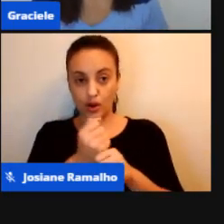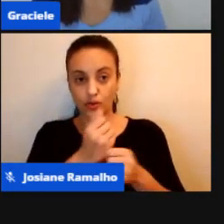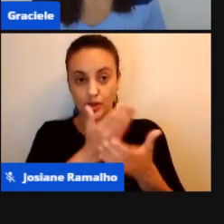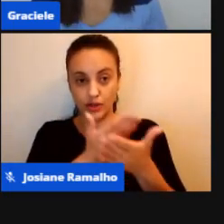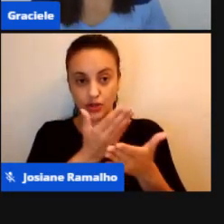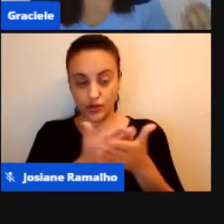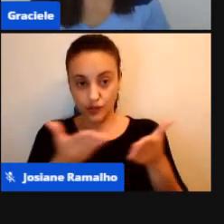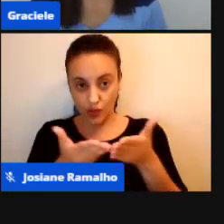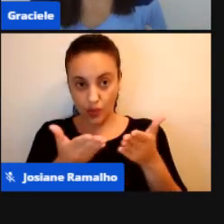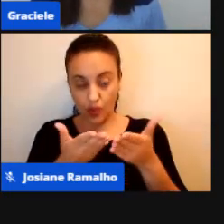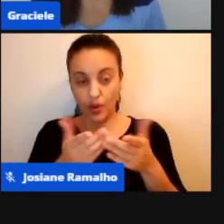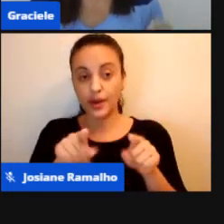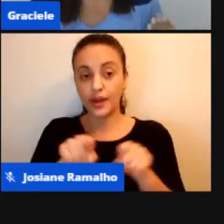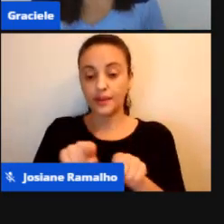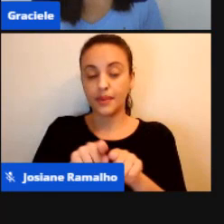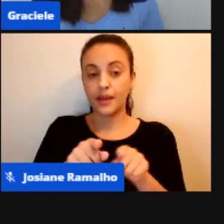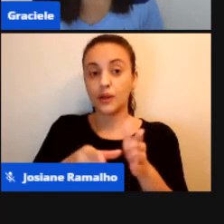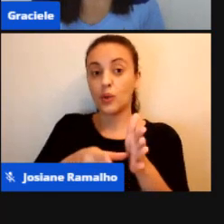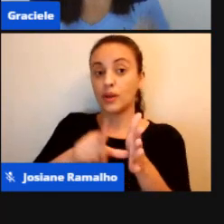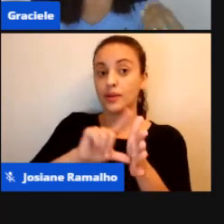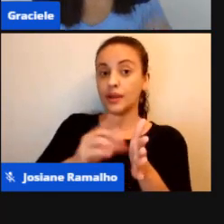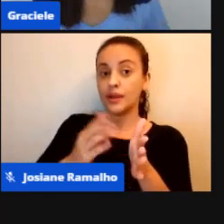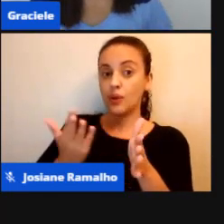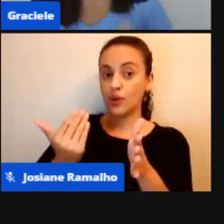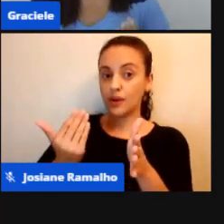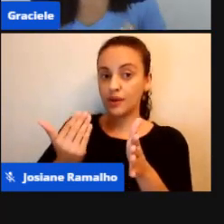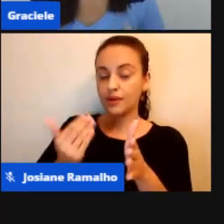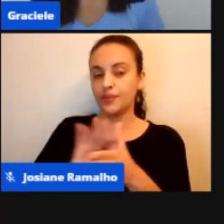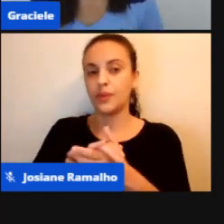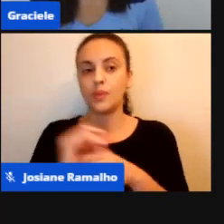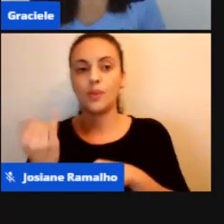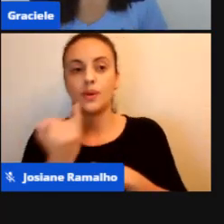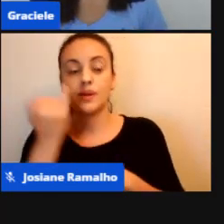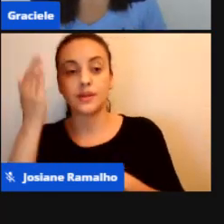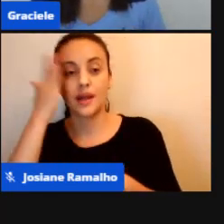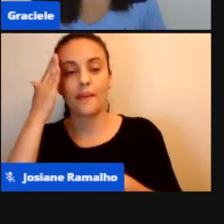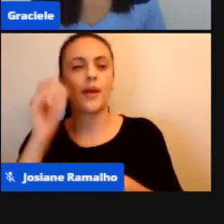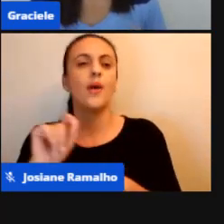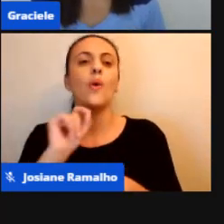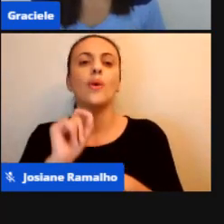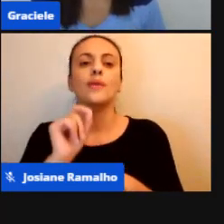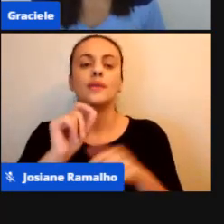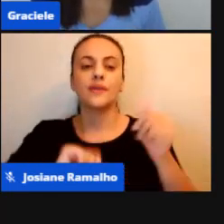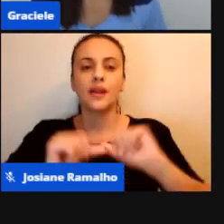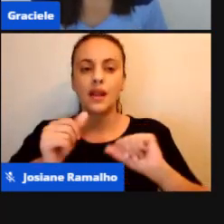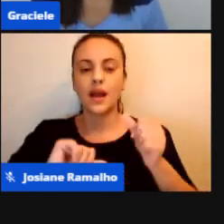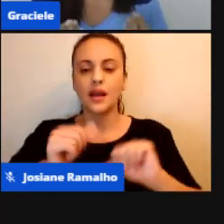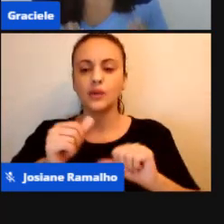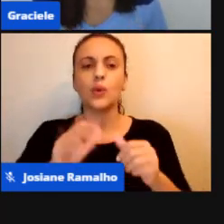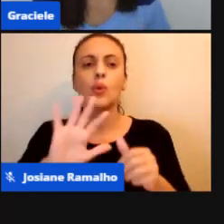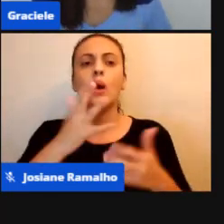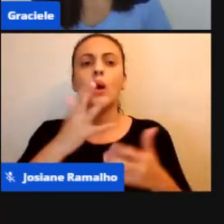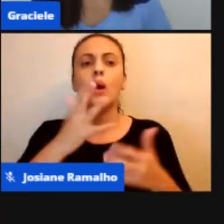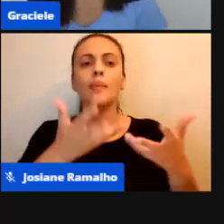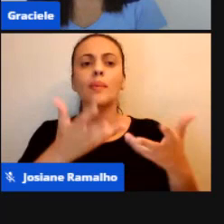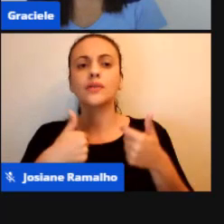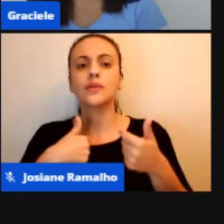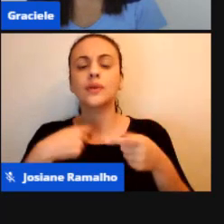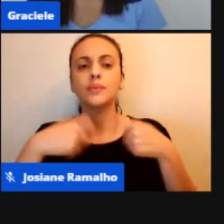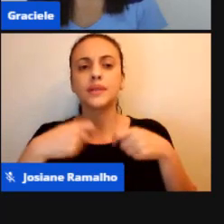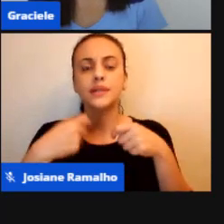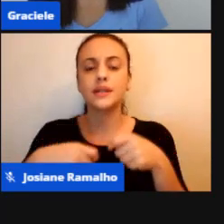precisamos saber o que é importante ser avaliado. Qual é a habilidade que eu preciso, que esse aluno